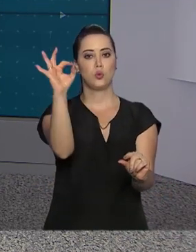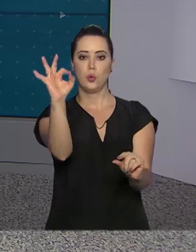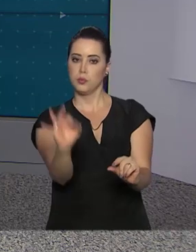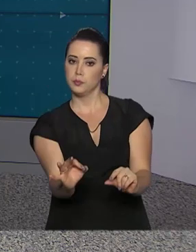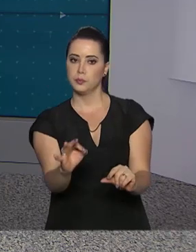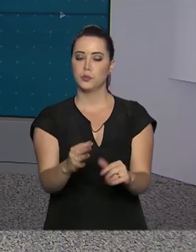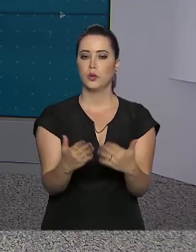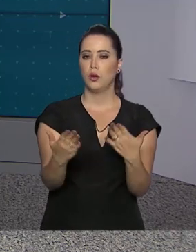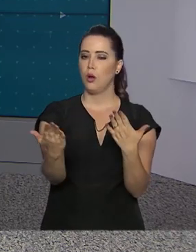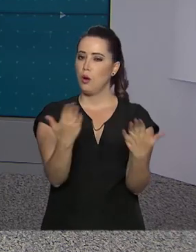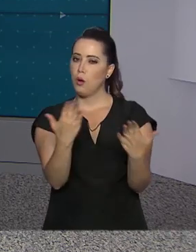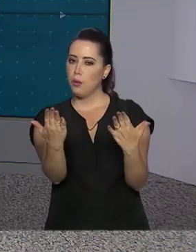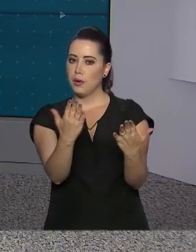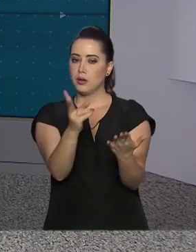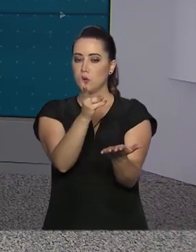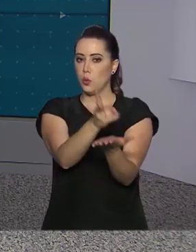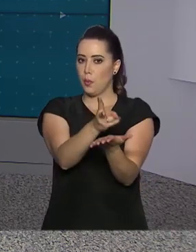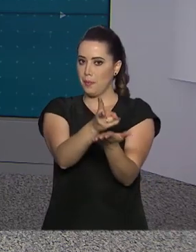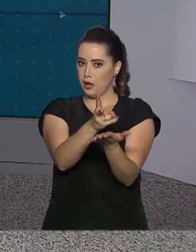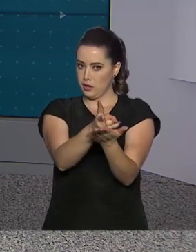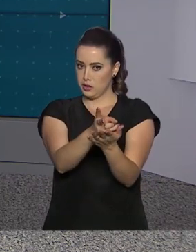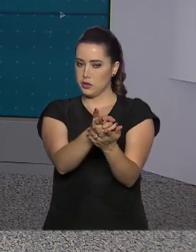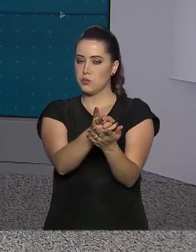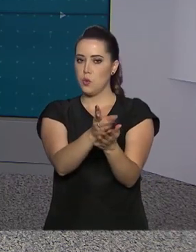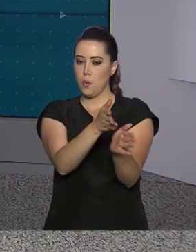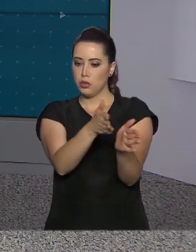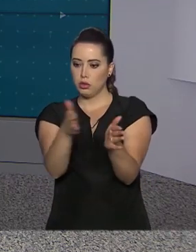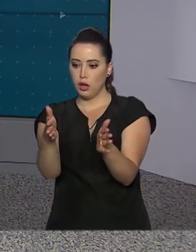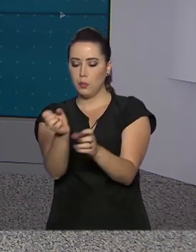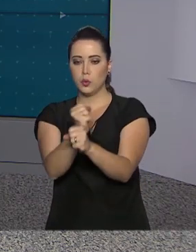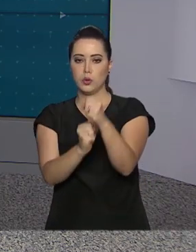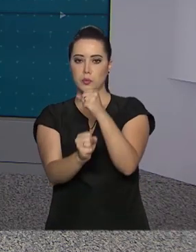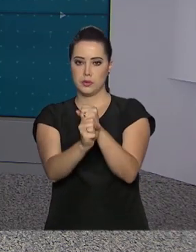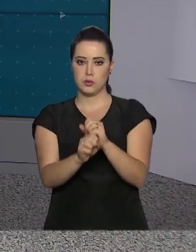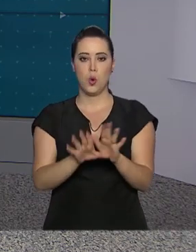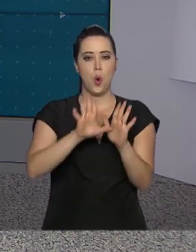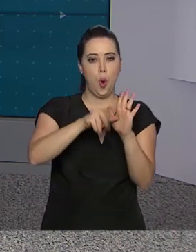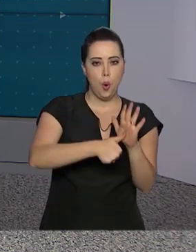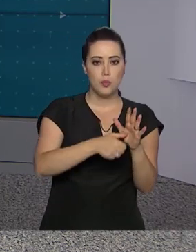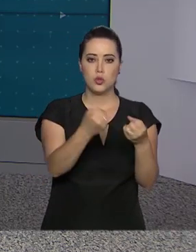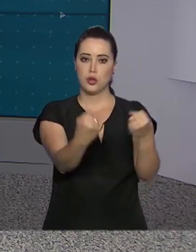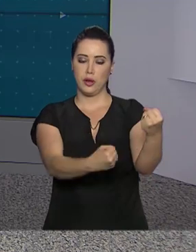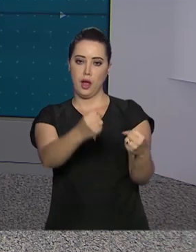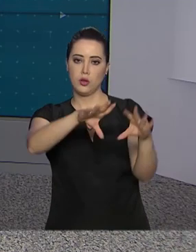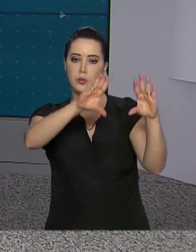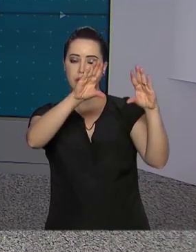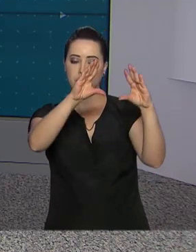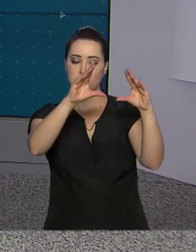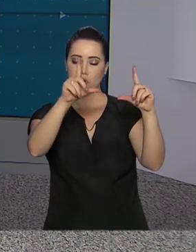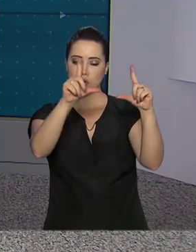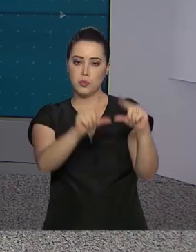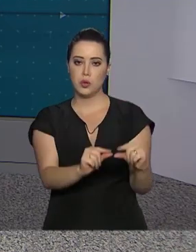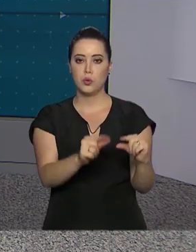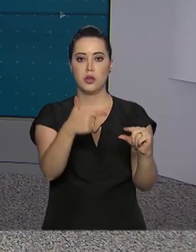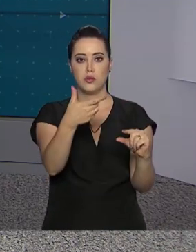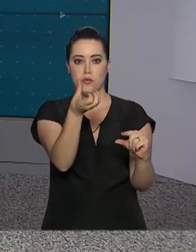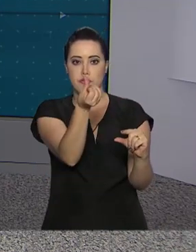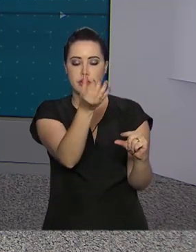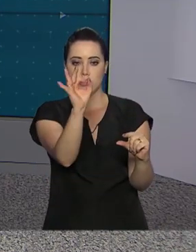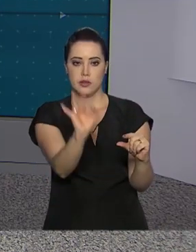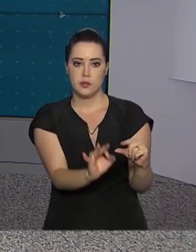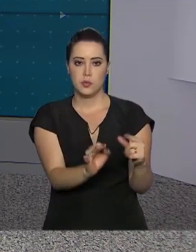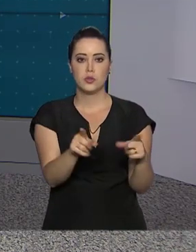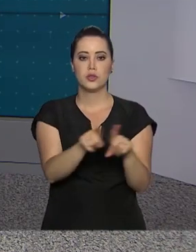% em relação aos números do ano passado. Os roubos de veículos caíram 26%. As